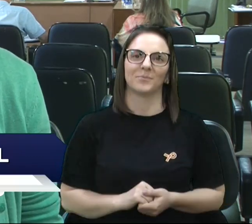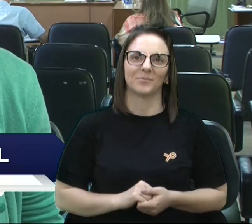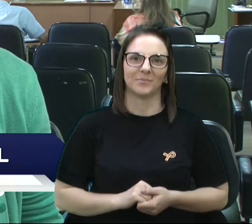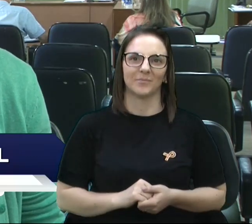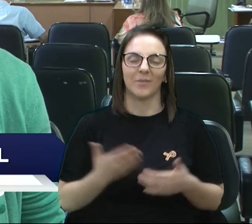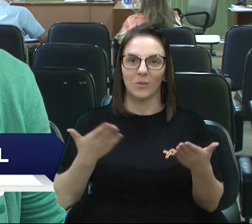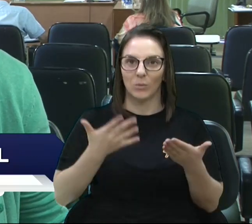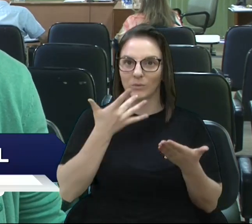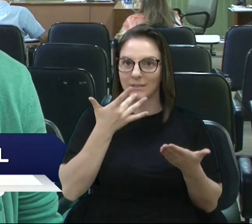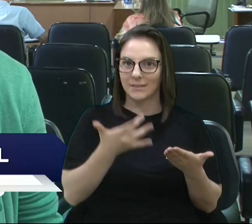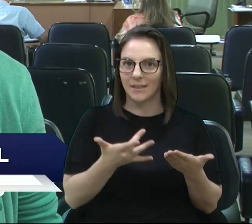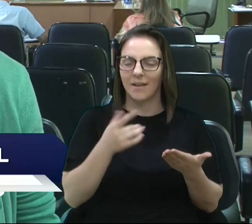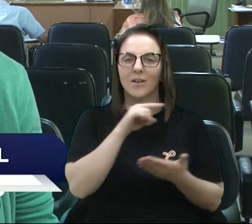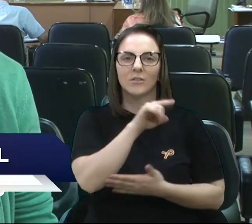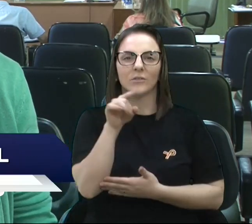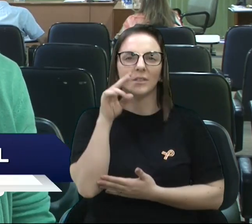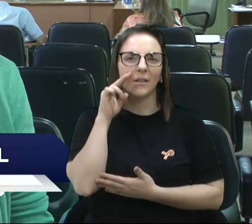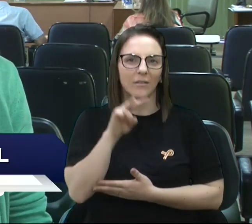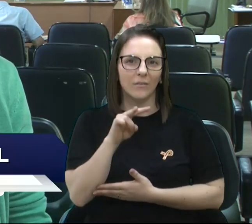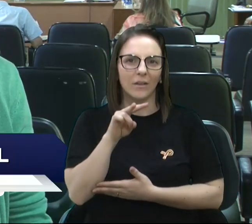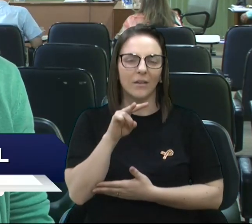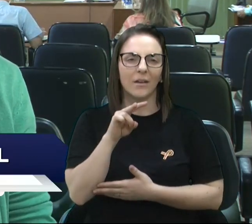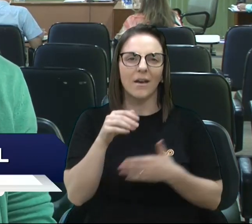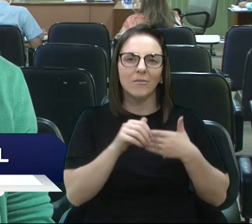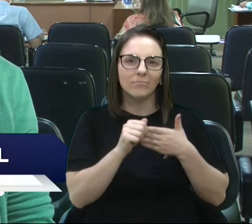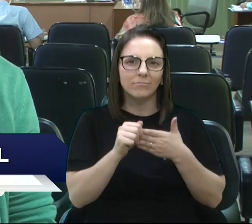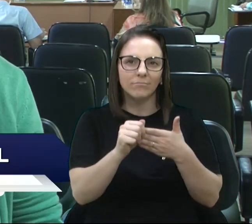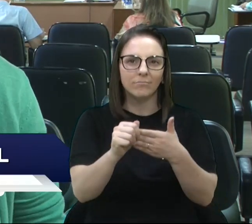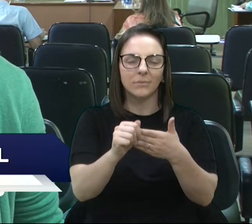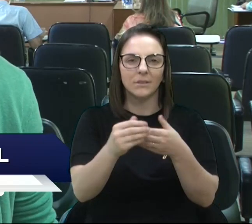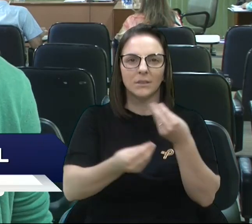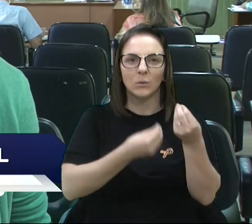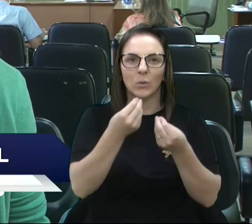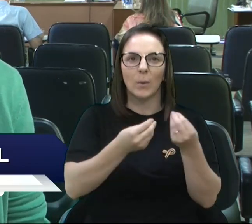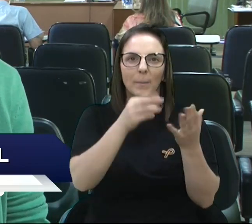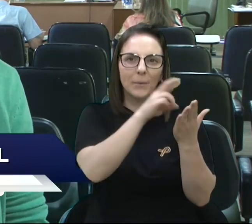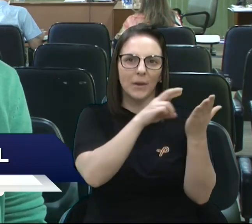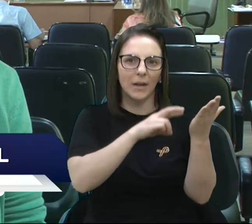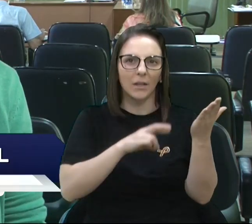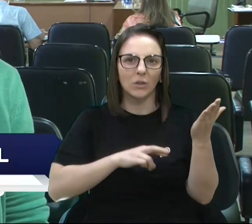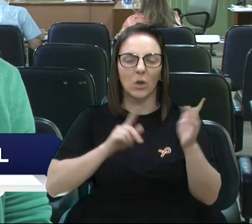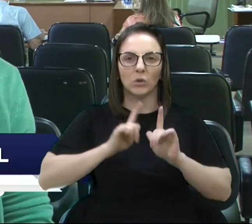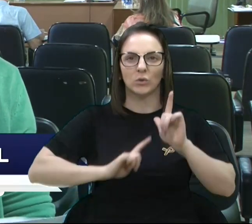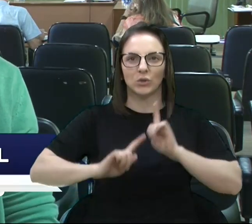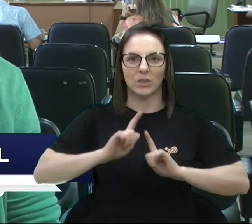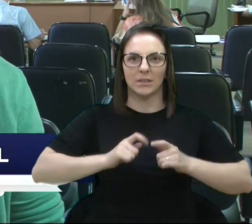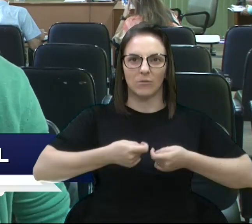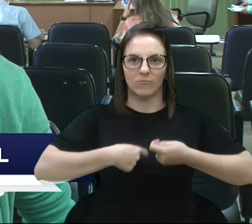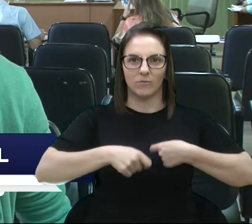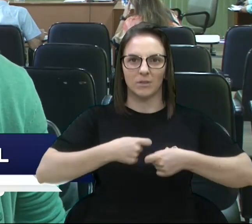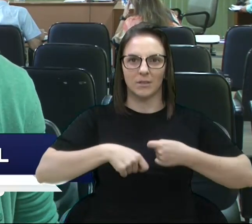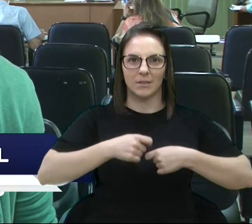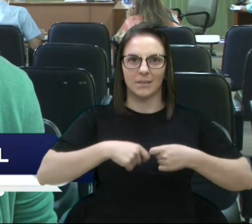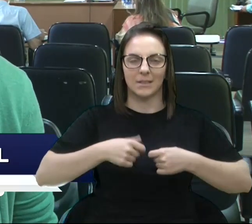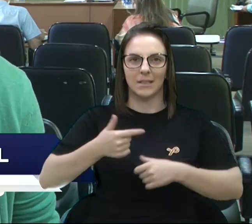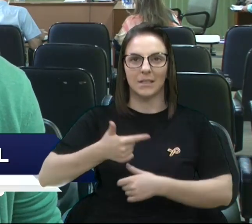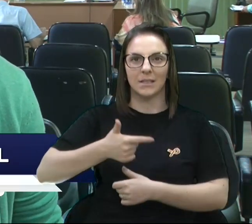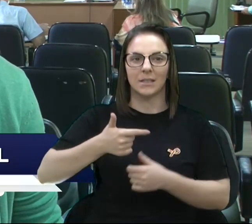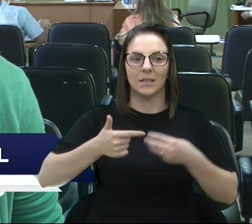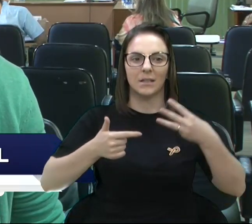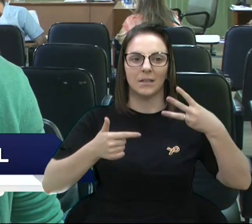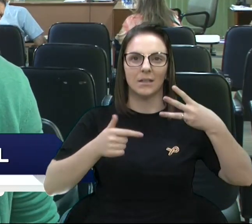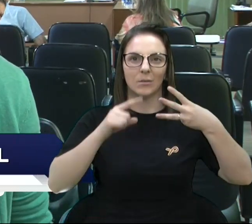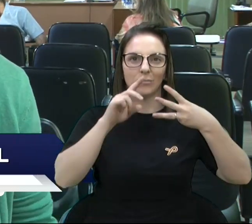tarde, então, você confere e acompanha a apreciação do relatório de gestão financeira do segundo quadrimestre de